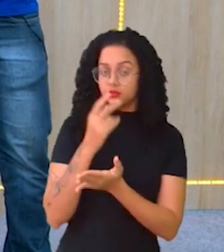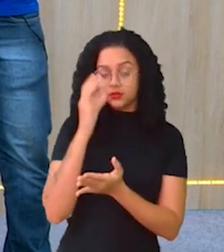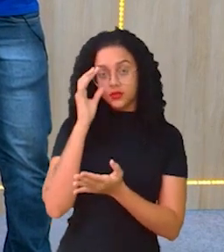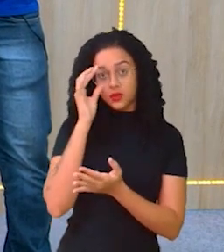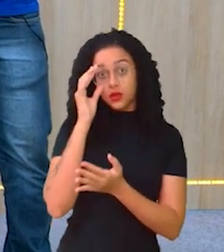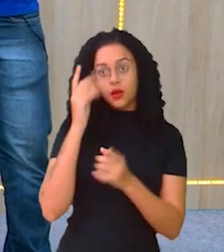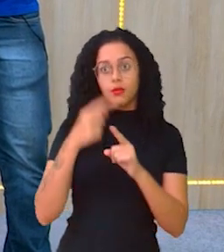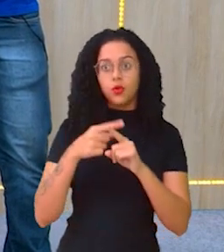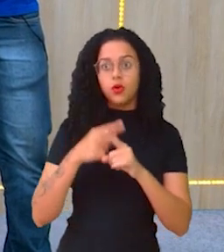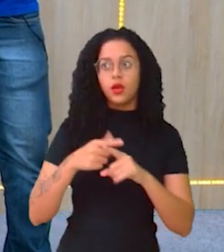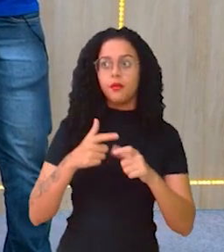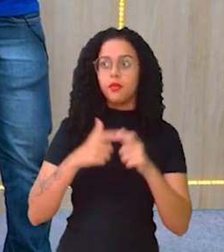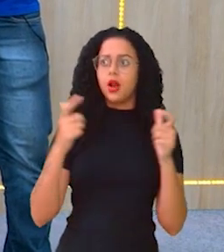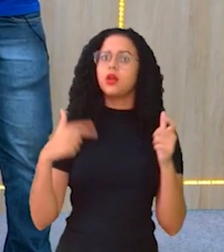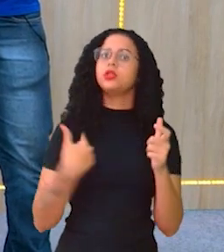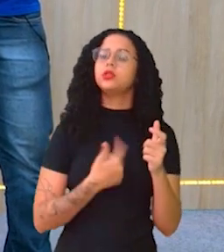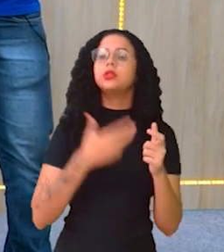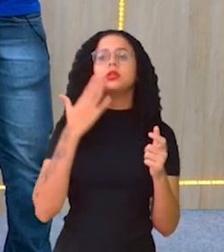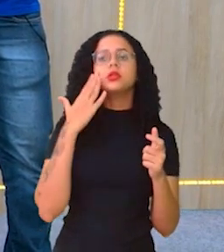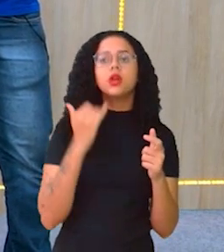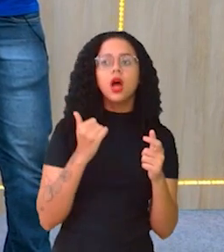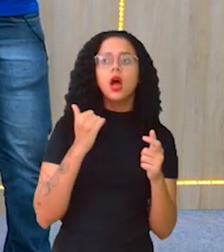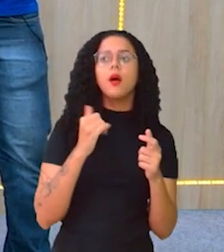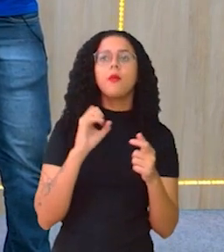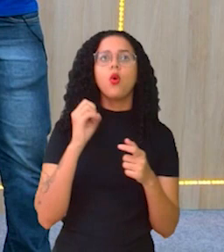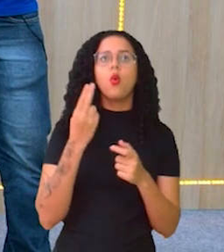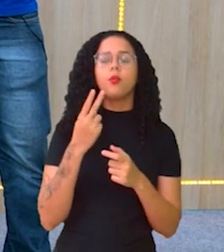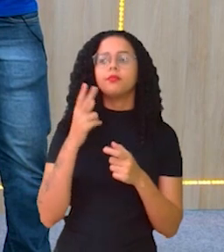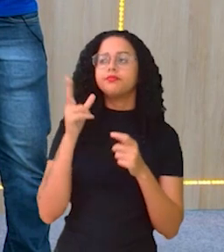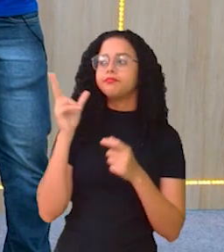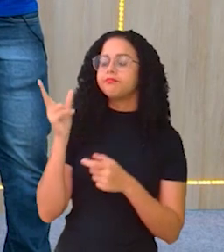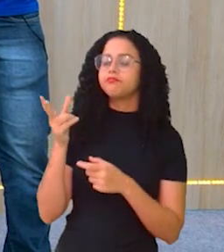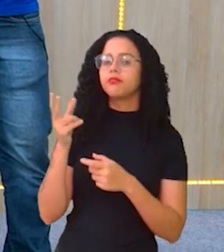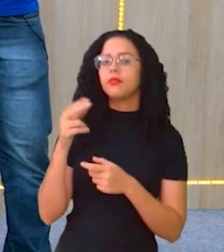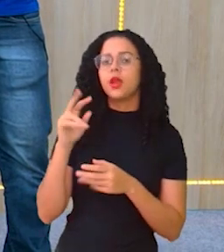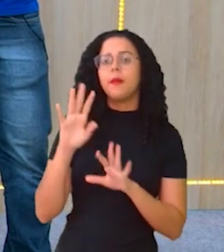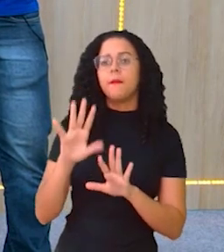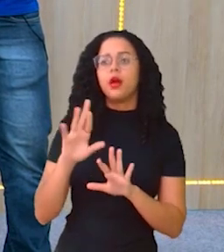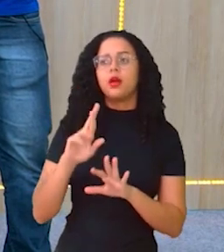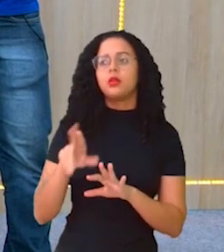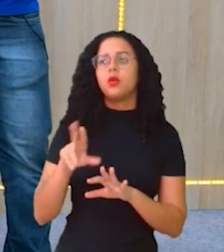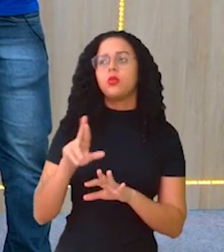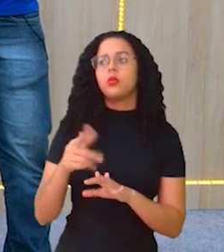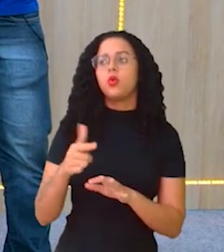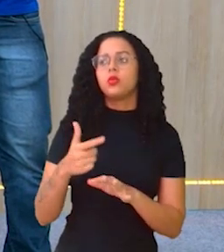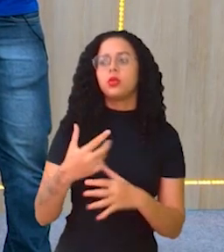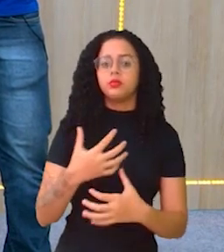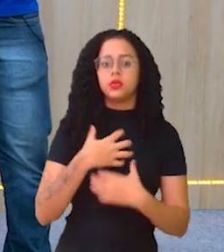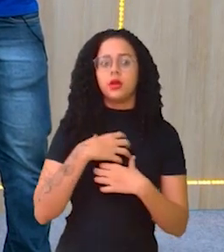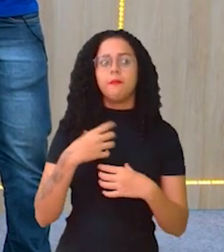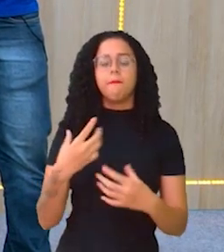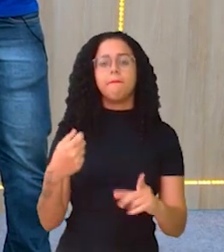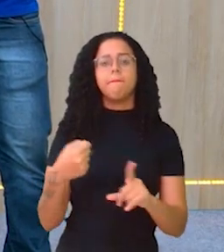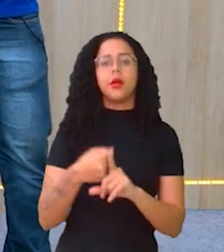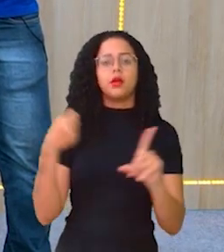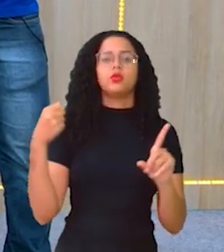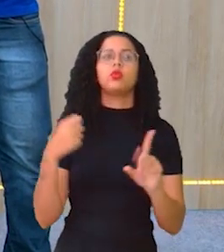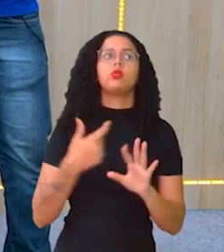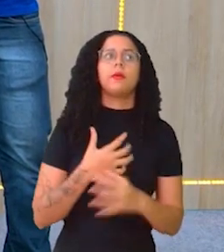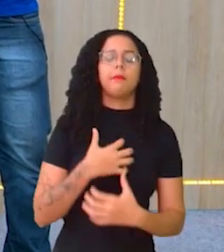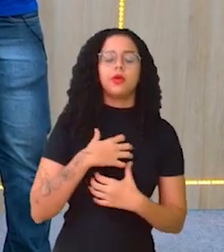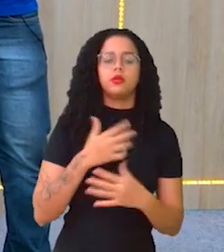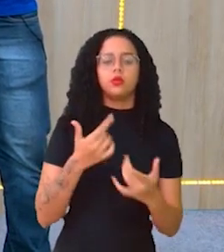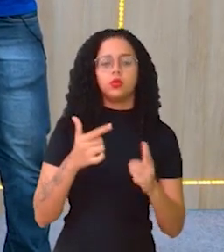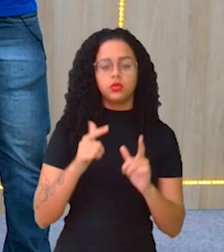assim, muitas vezes a gente até sabe ou, enfim, escuta falar, mas isso não gera na gente uma comoção, impacto. Mas caso sim, vamos